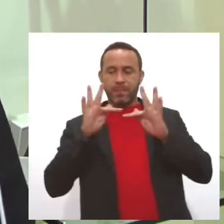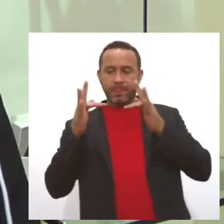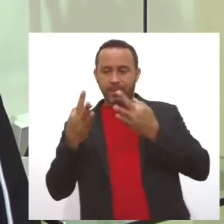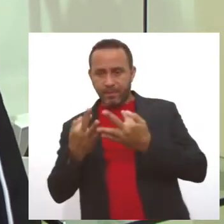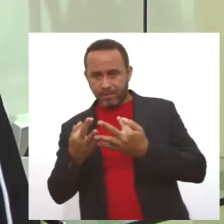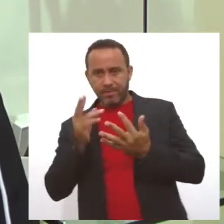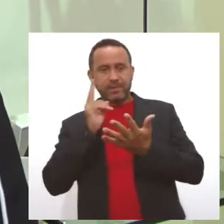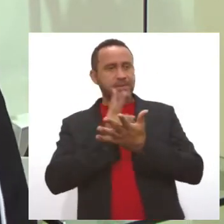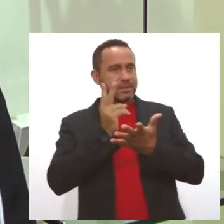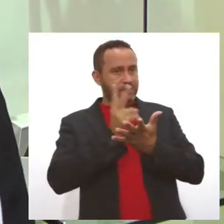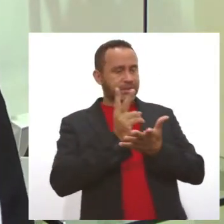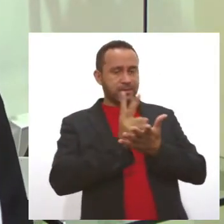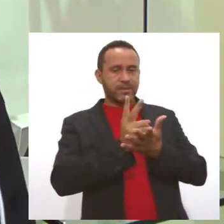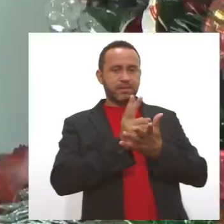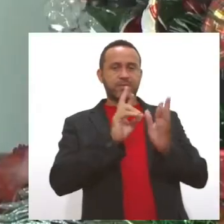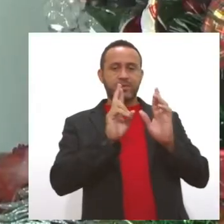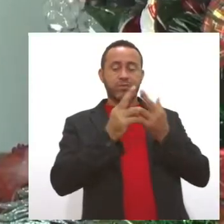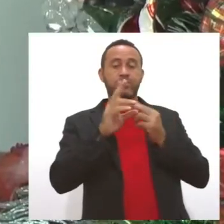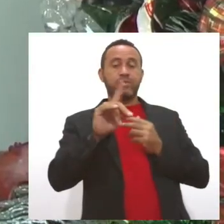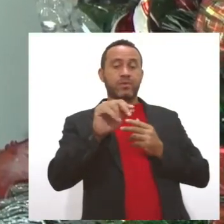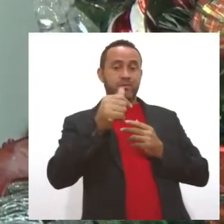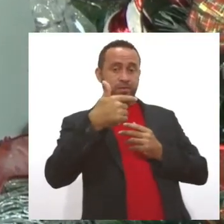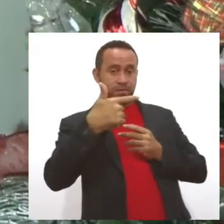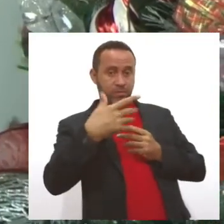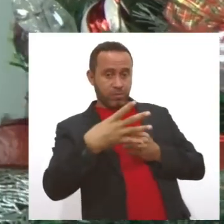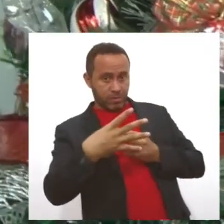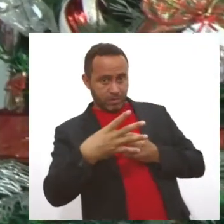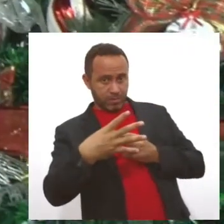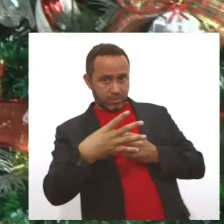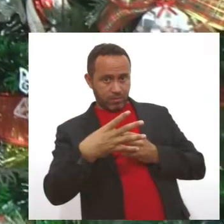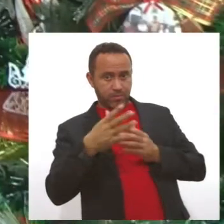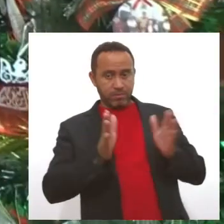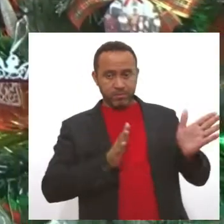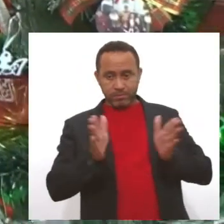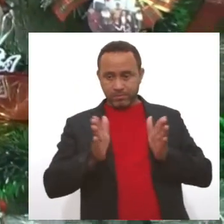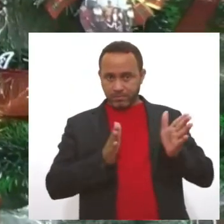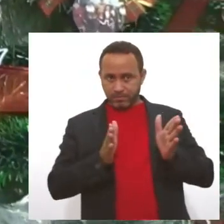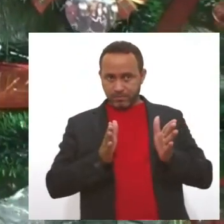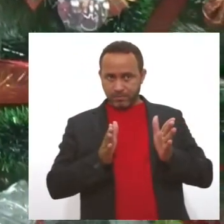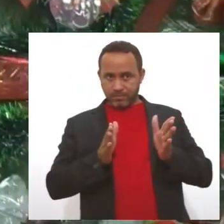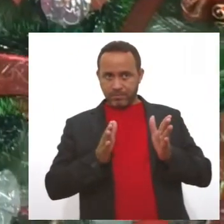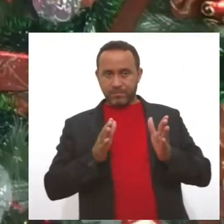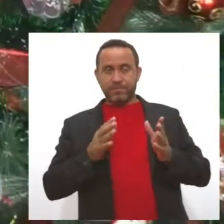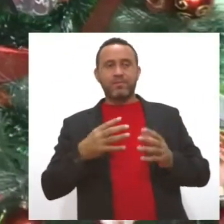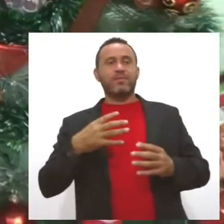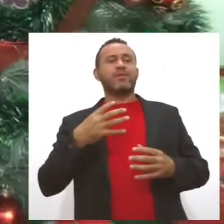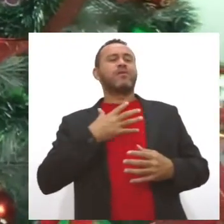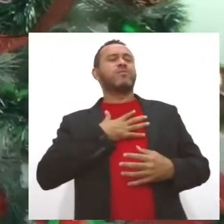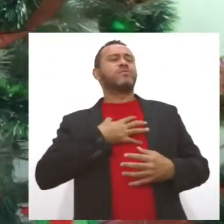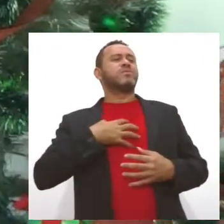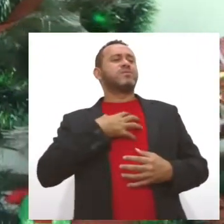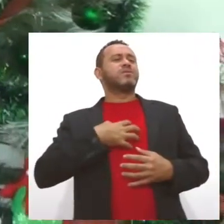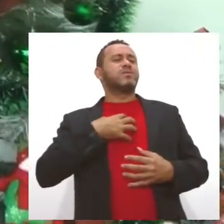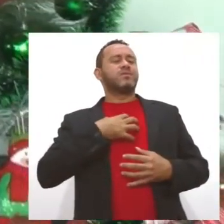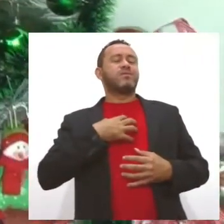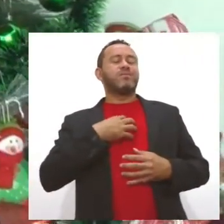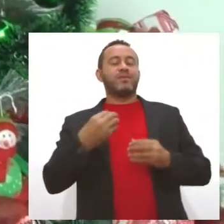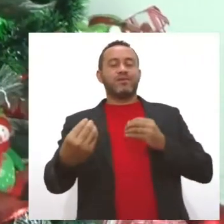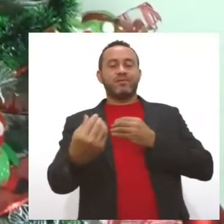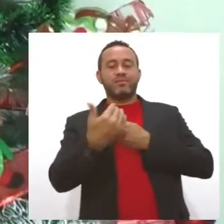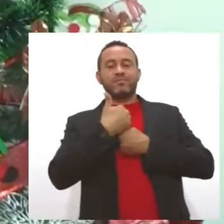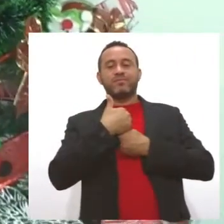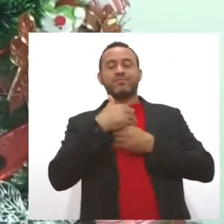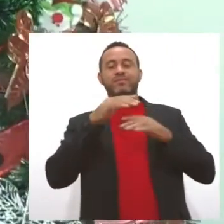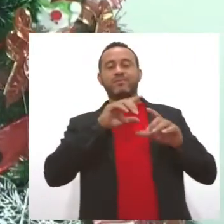reunir no dia 24. Neste período de final de ano, o espírito natalino invade inúmeras famílias